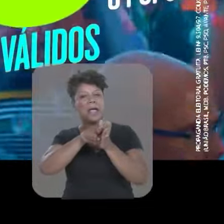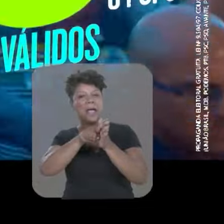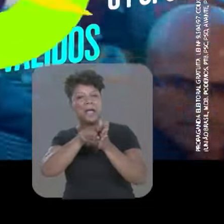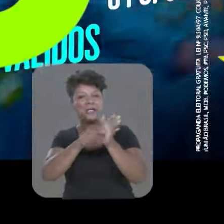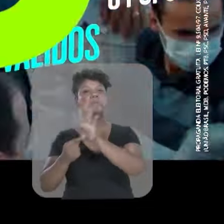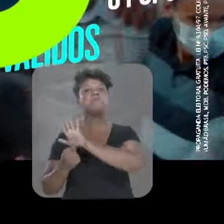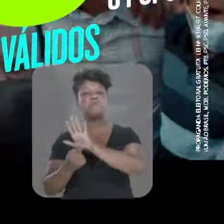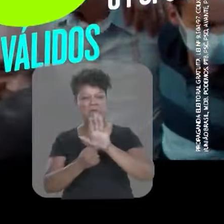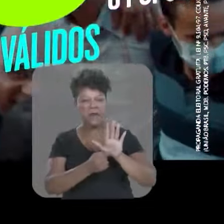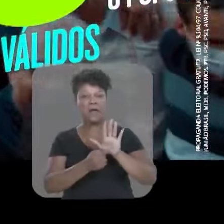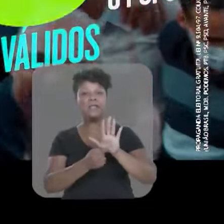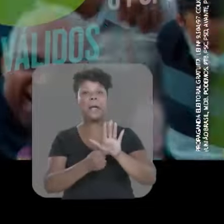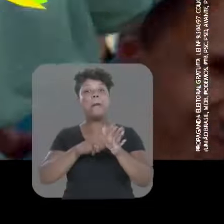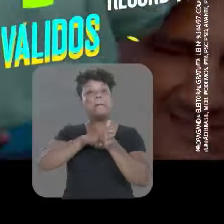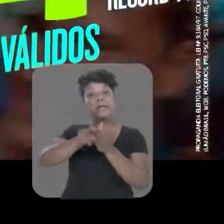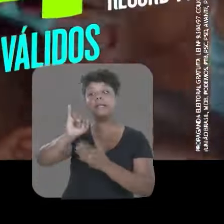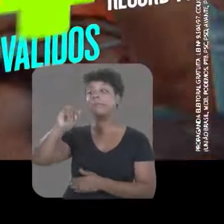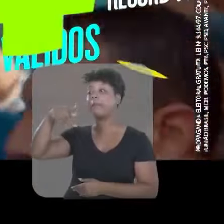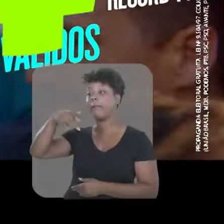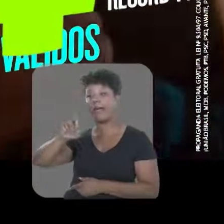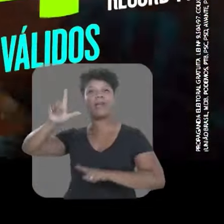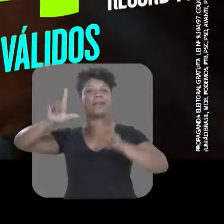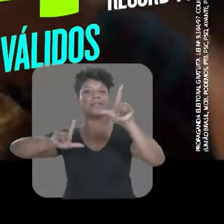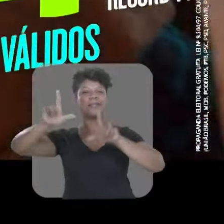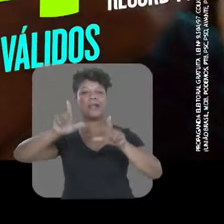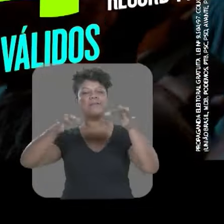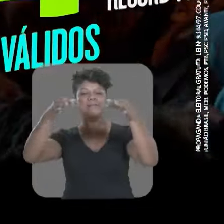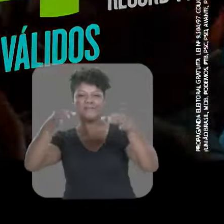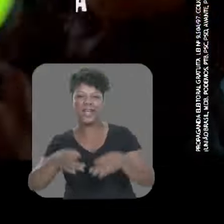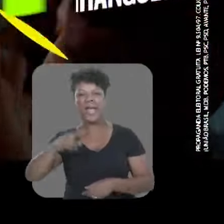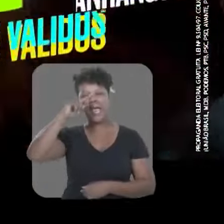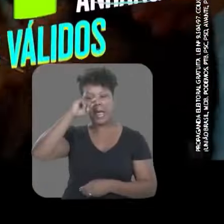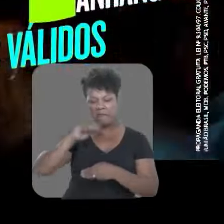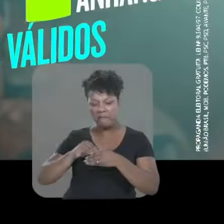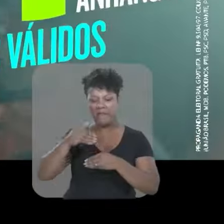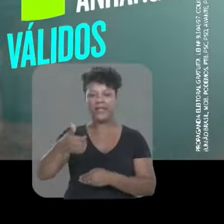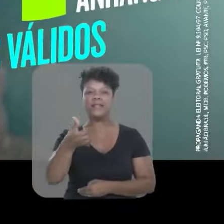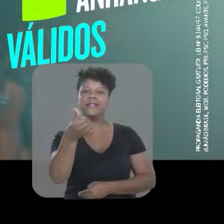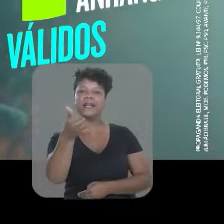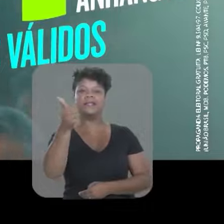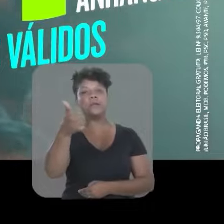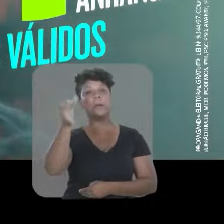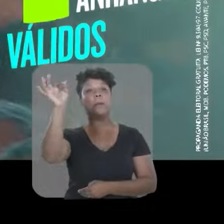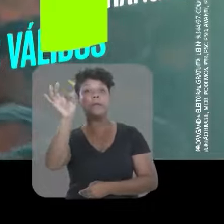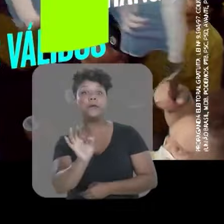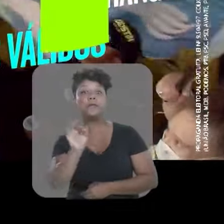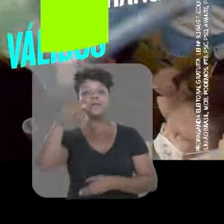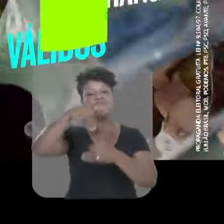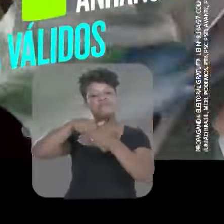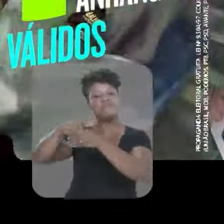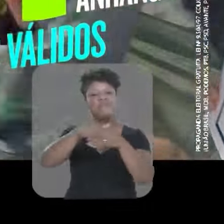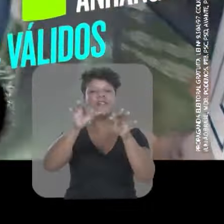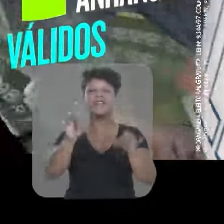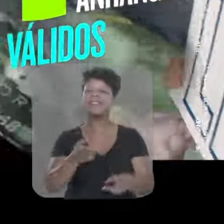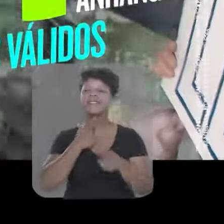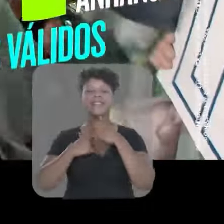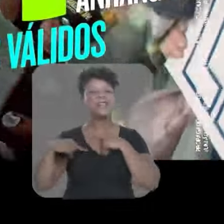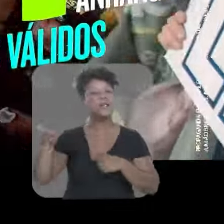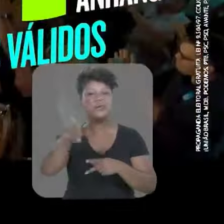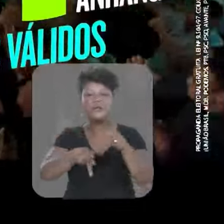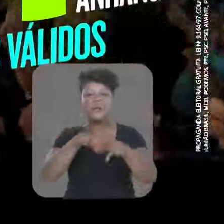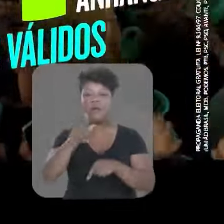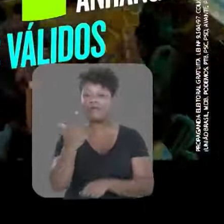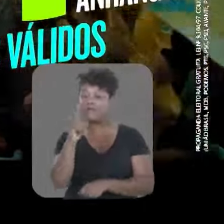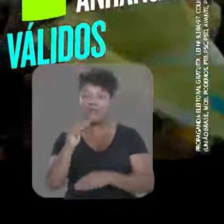As primeiras pesquisas apontaram E a pesquisa IPEC TVA em Uera confirma Caiado larga na frente com 61% dos votos válidos É